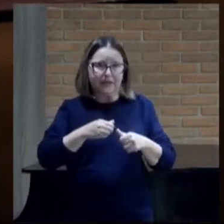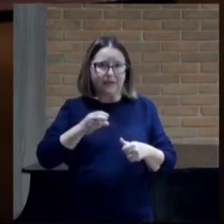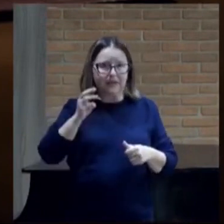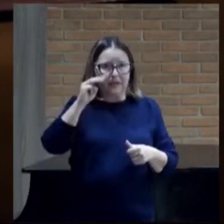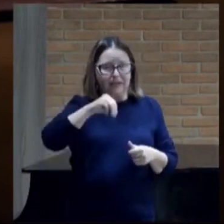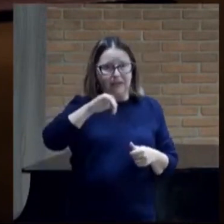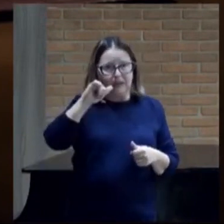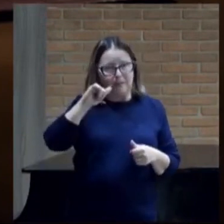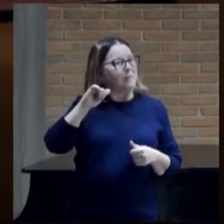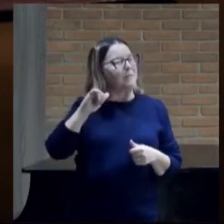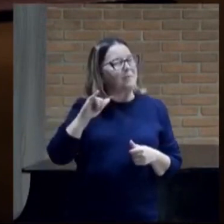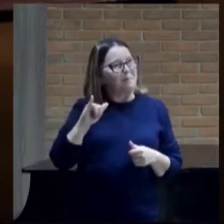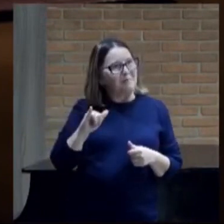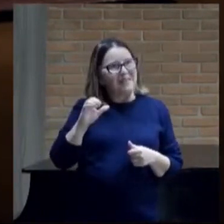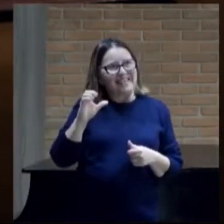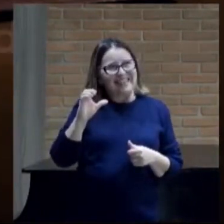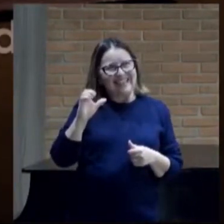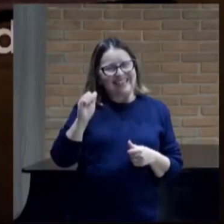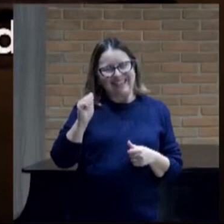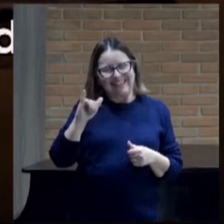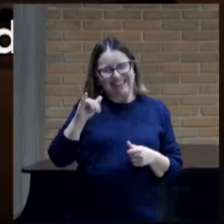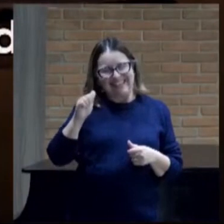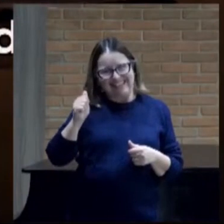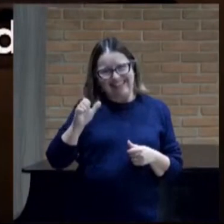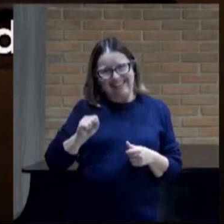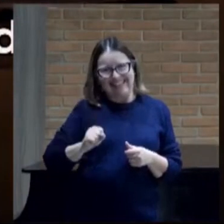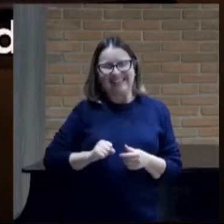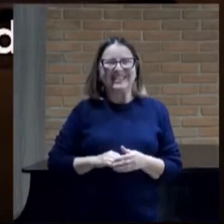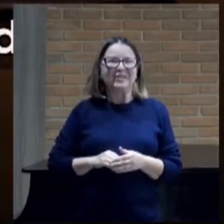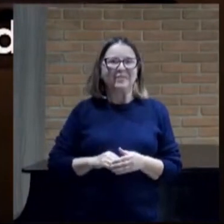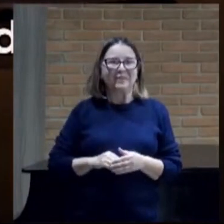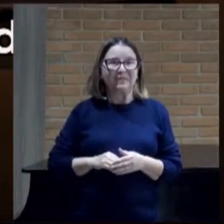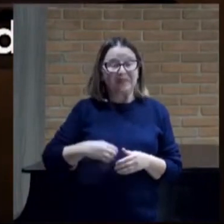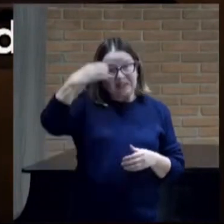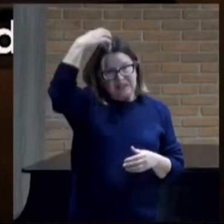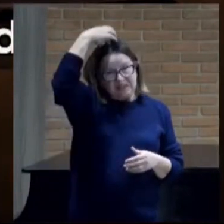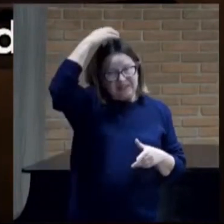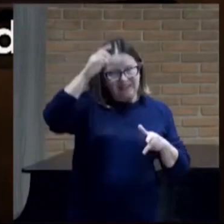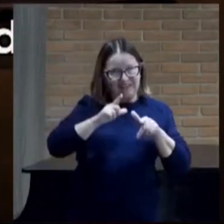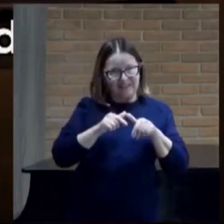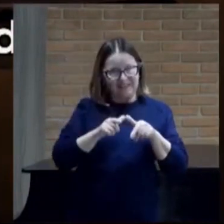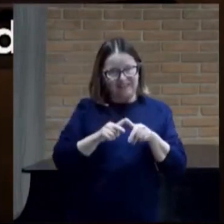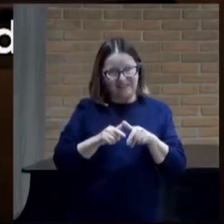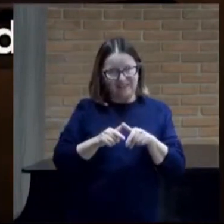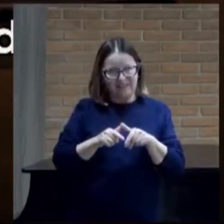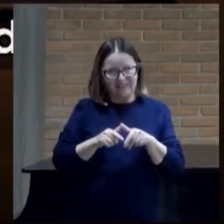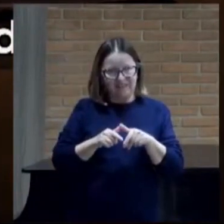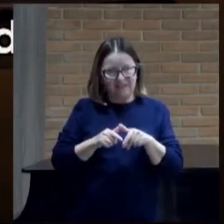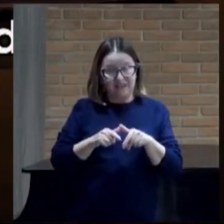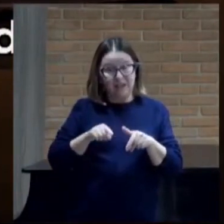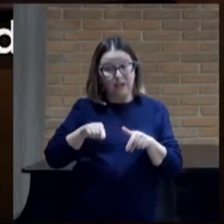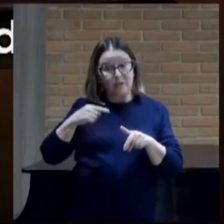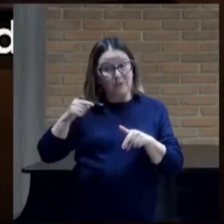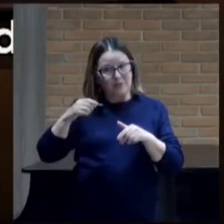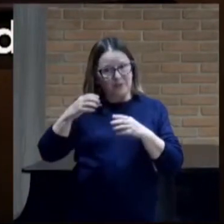filho de Inlá. Continua. O rei de Israel e Josafá, rei de Judá, estavam